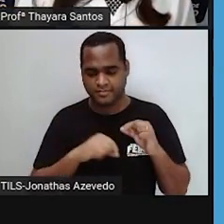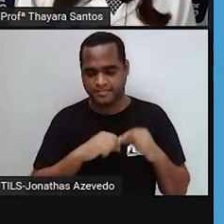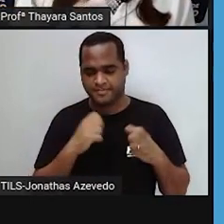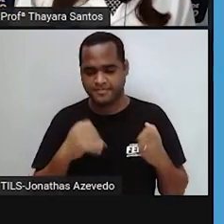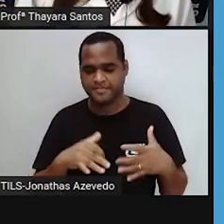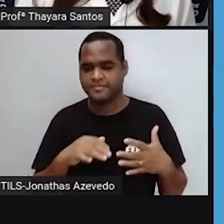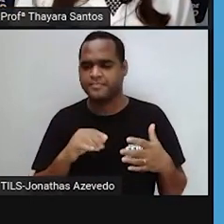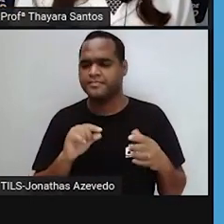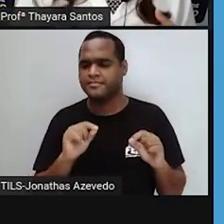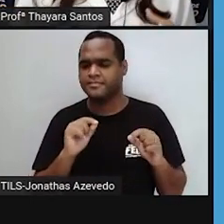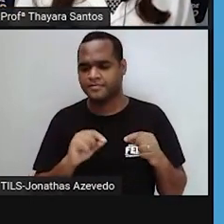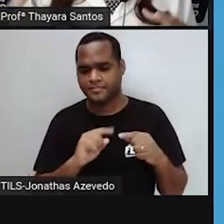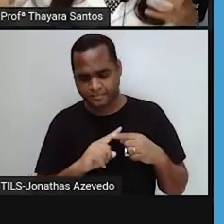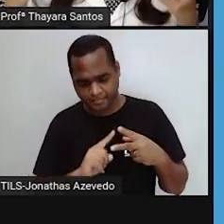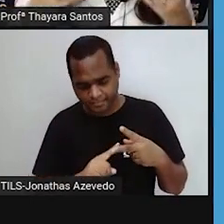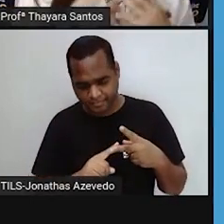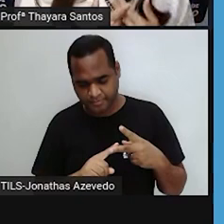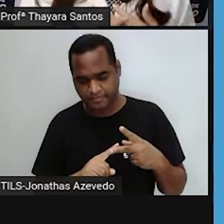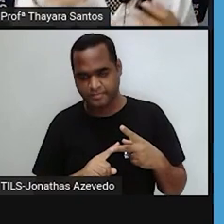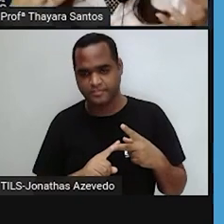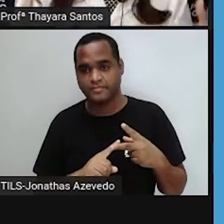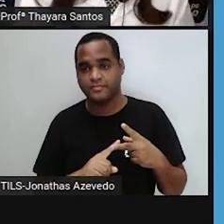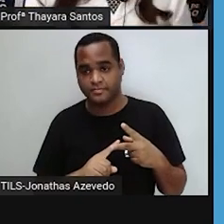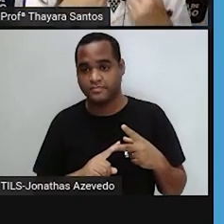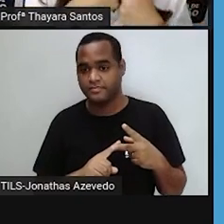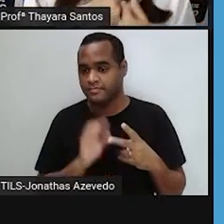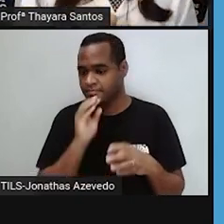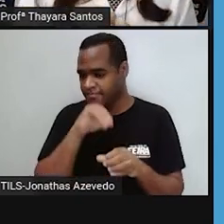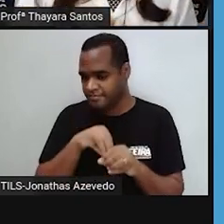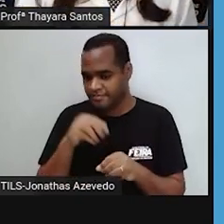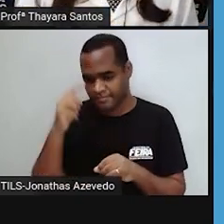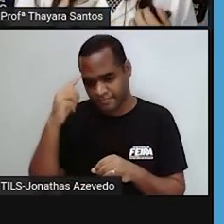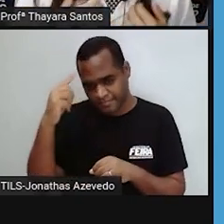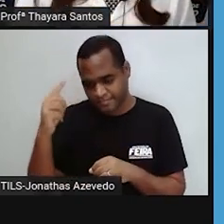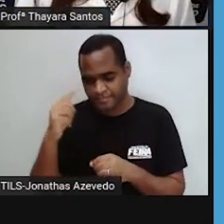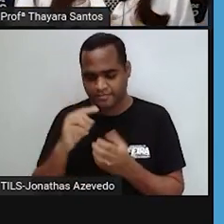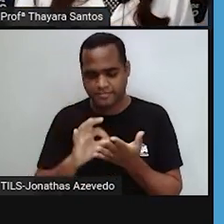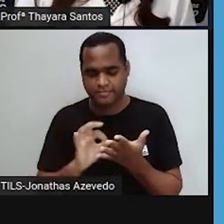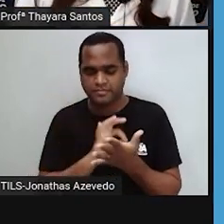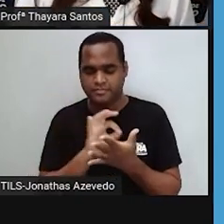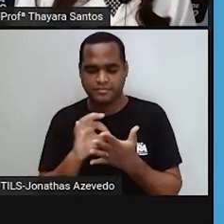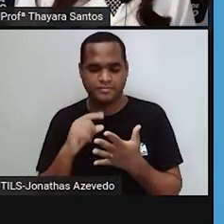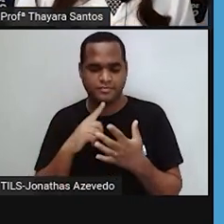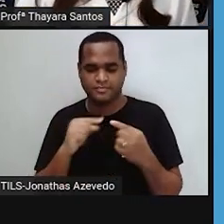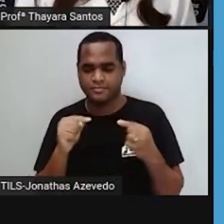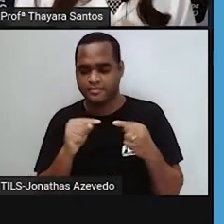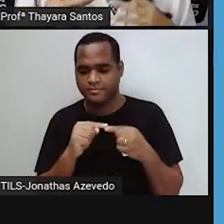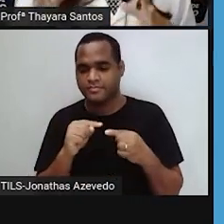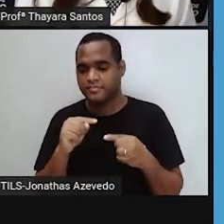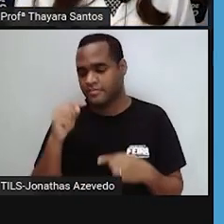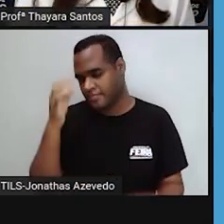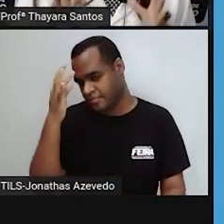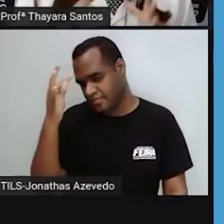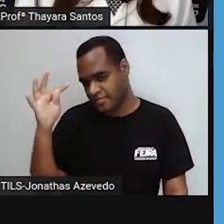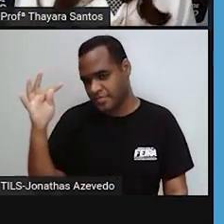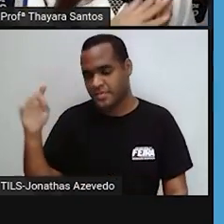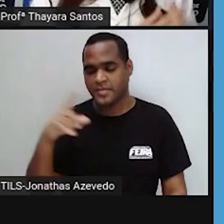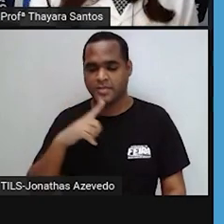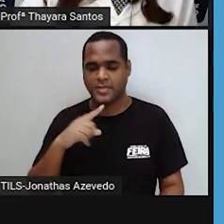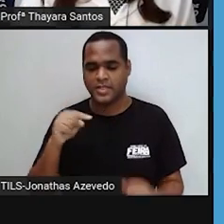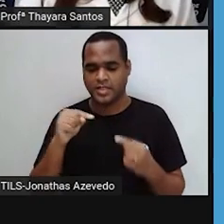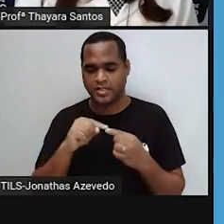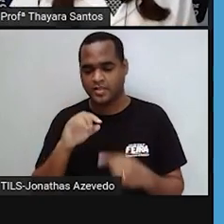membrana seria da célula que englobou ela. Então, essa teoria ficou conhecida como teoria da